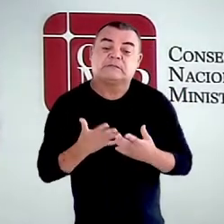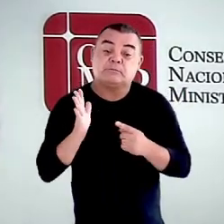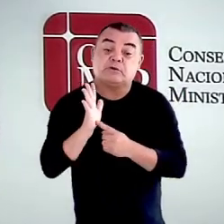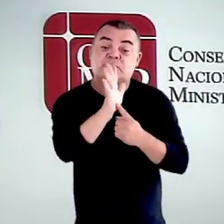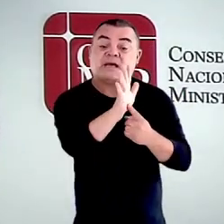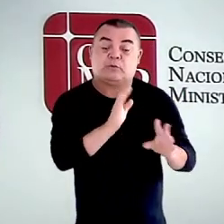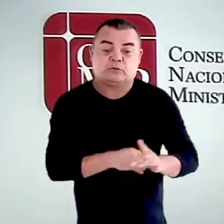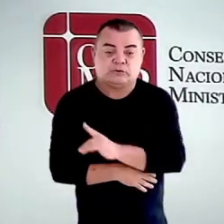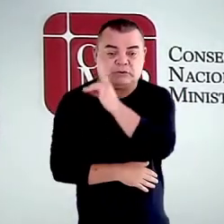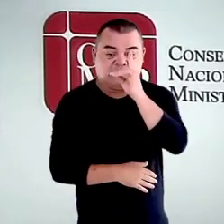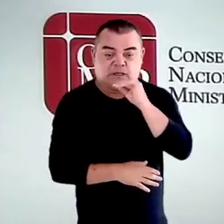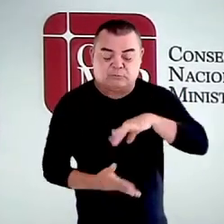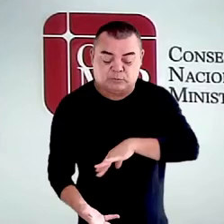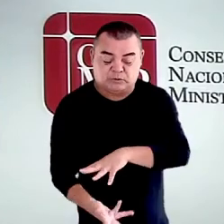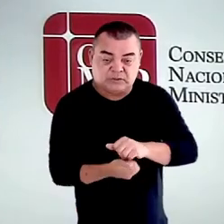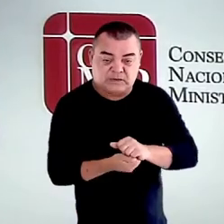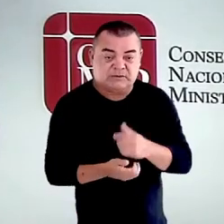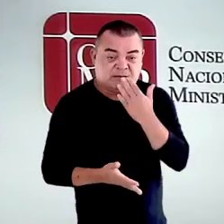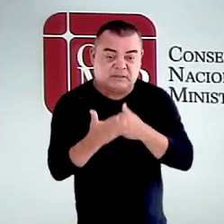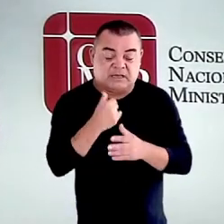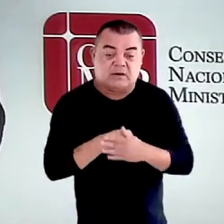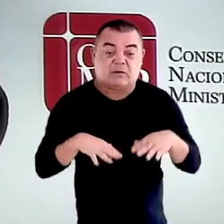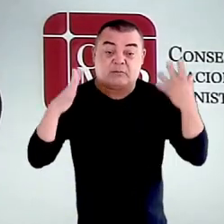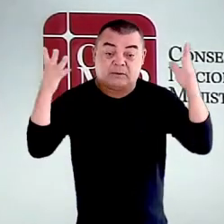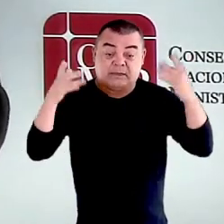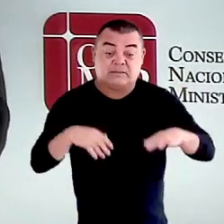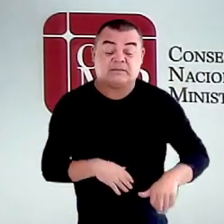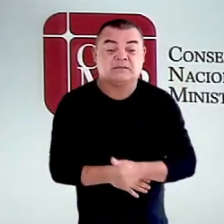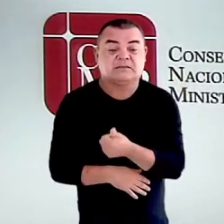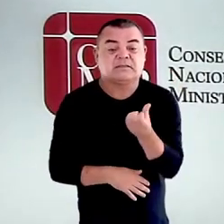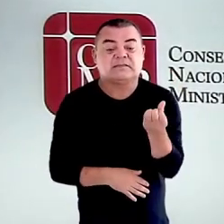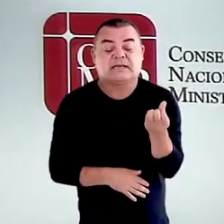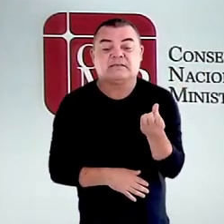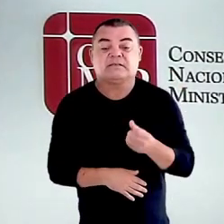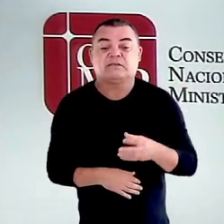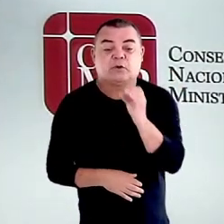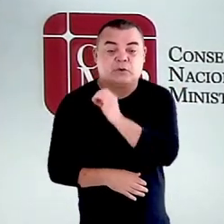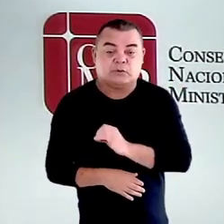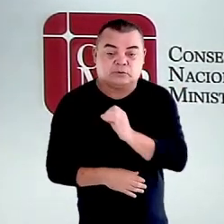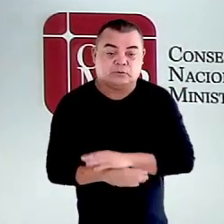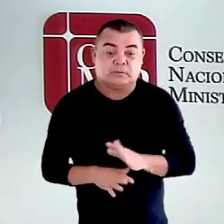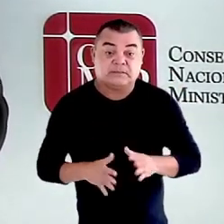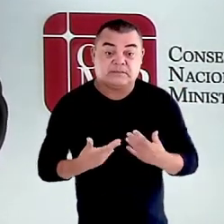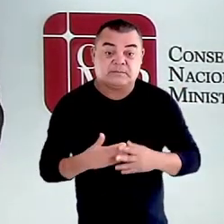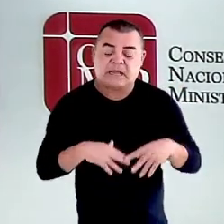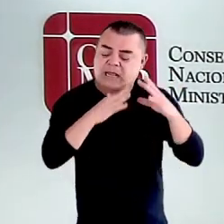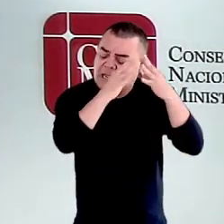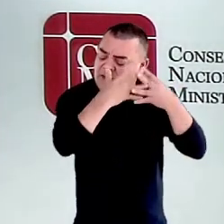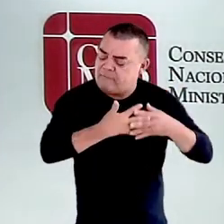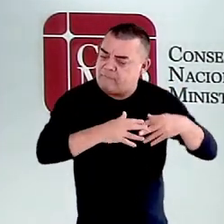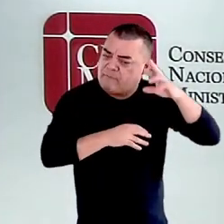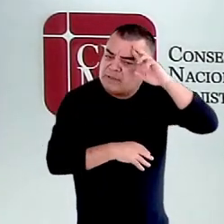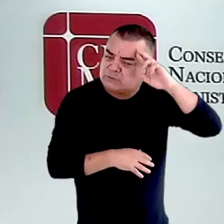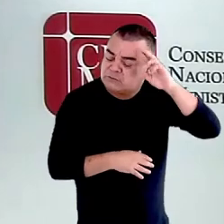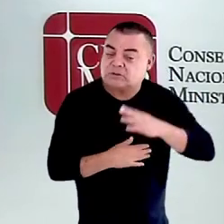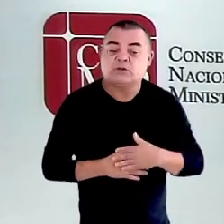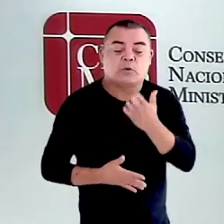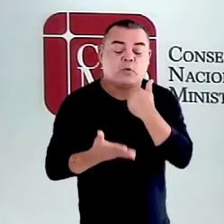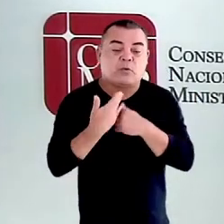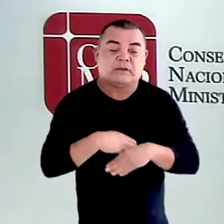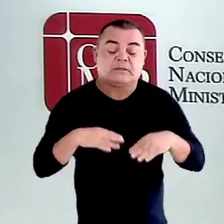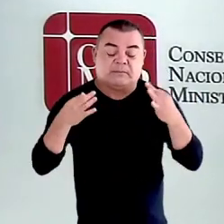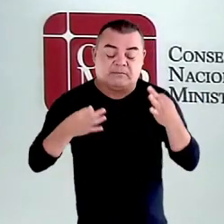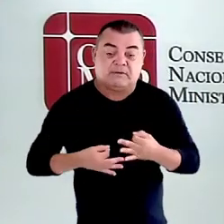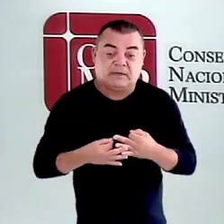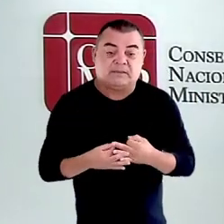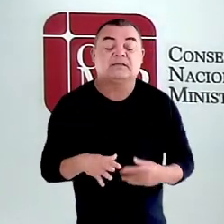Alimentação, comemorado em 16 de outubro, com a finalidade de estimular reflexões sobre a nutrição adequada, produção dos